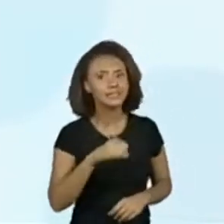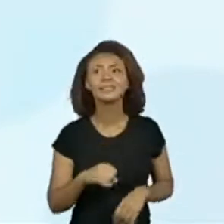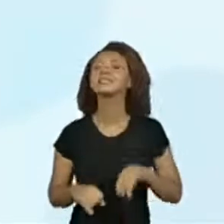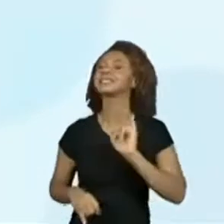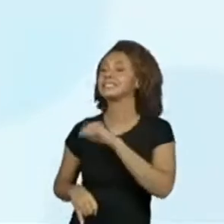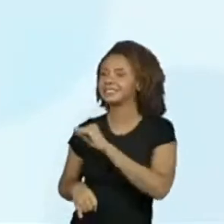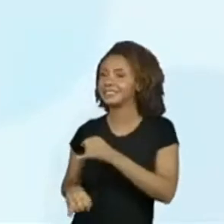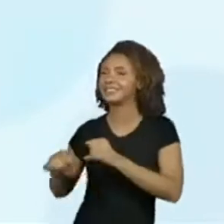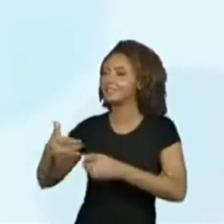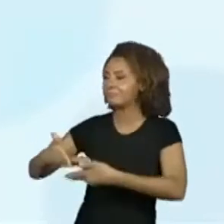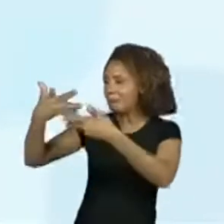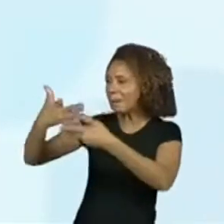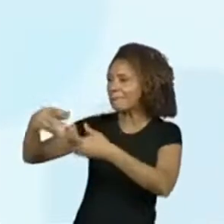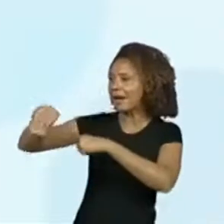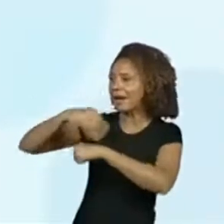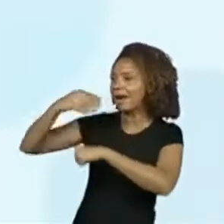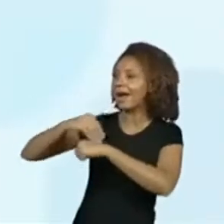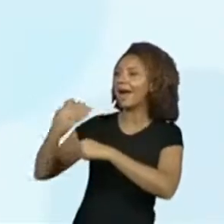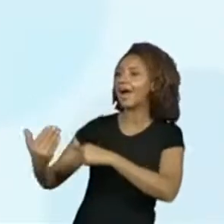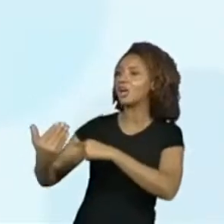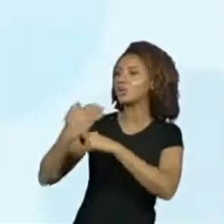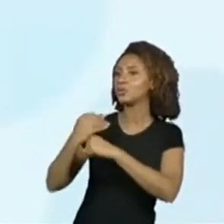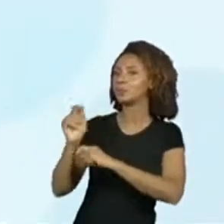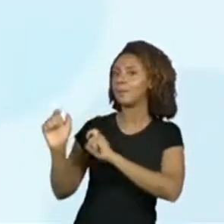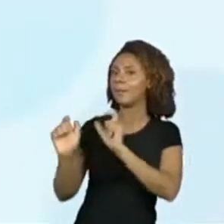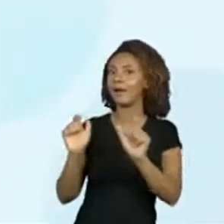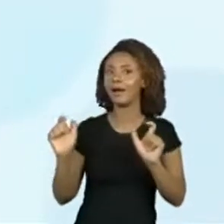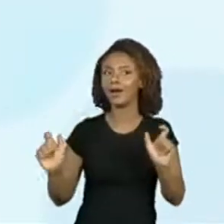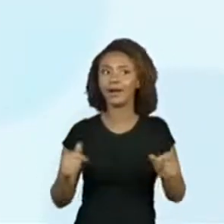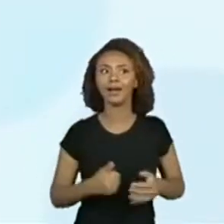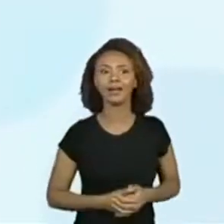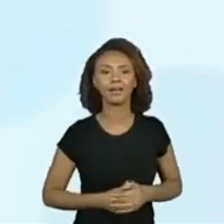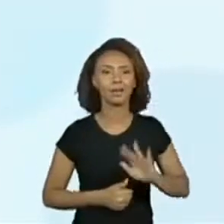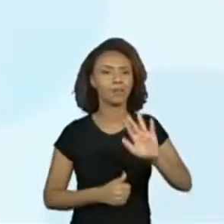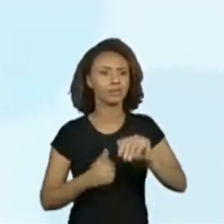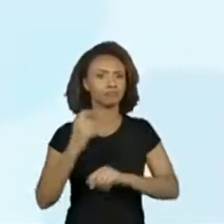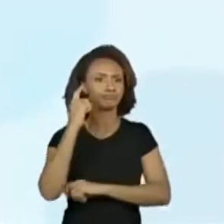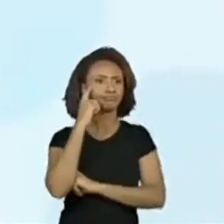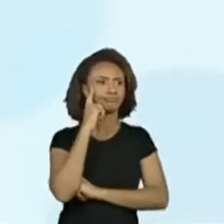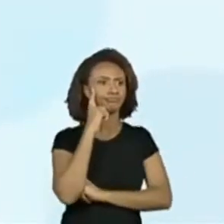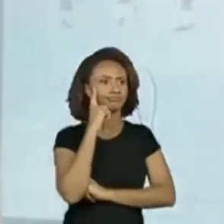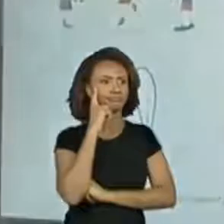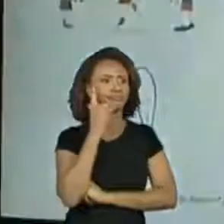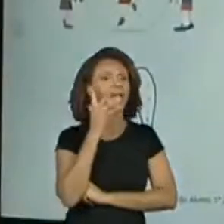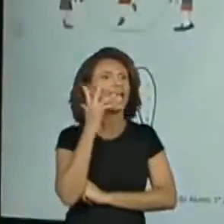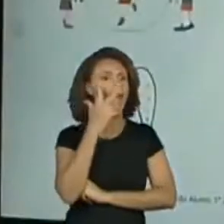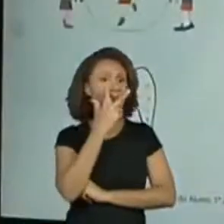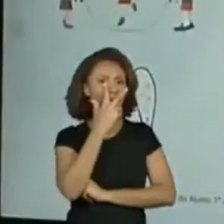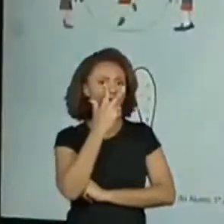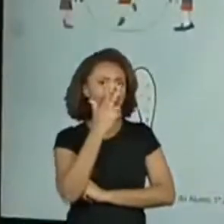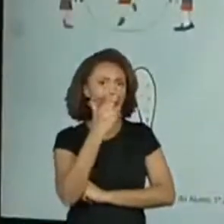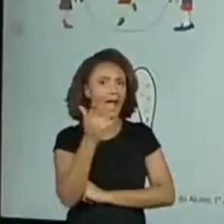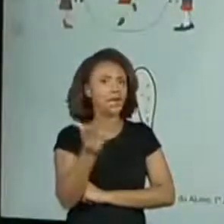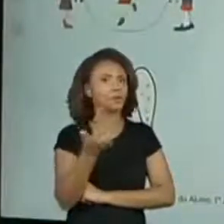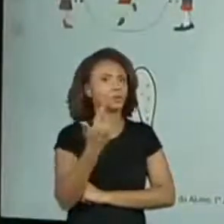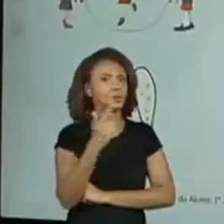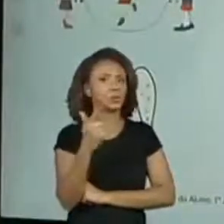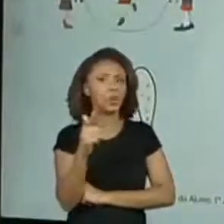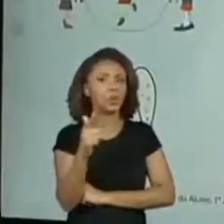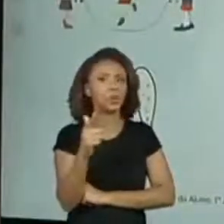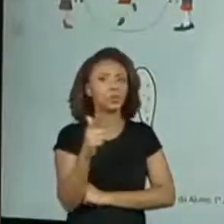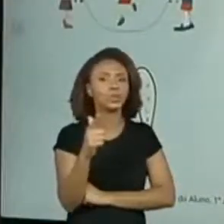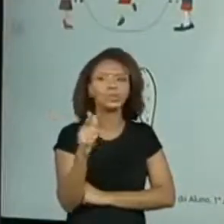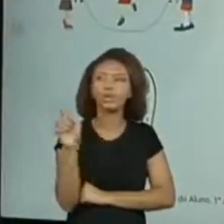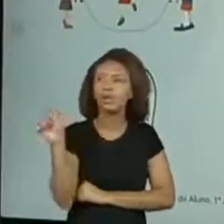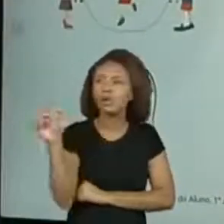legais e estão ajudando a gente a localizar as palavras. Mas eu acho que tem gente que não tá acompanhando a leitura ali, passando o dedinho pra ajustar o que a